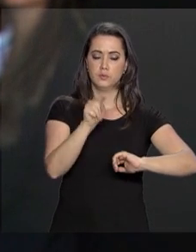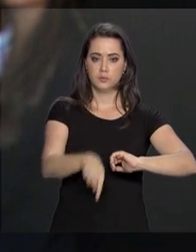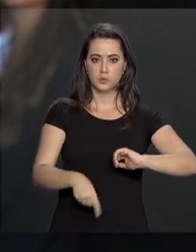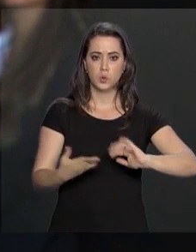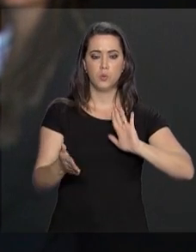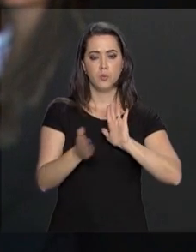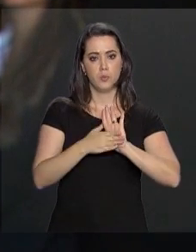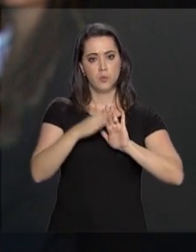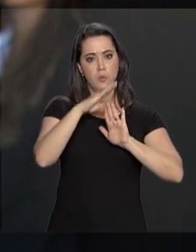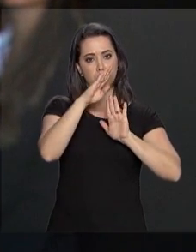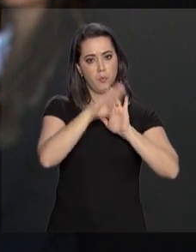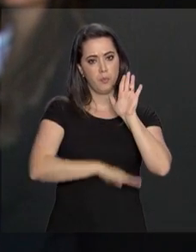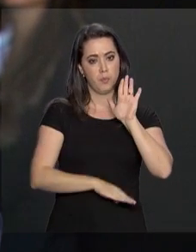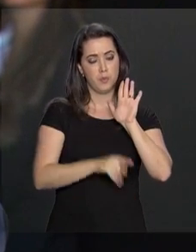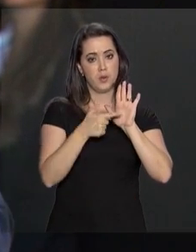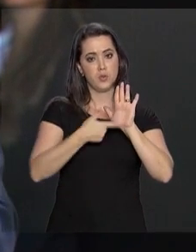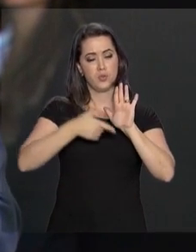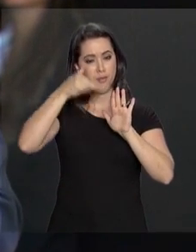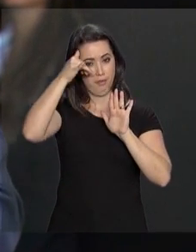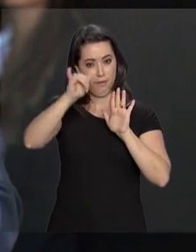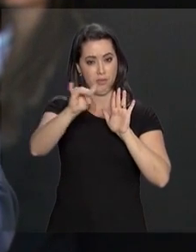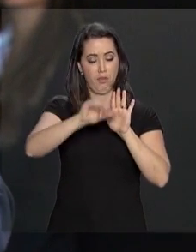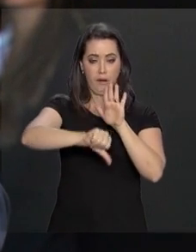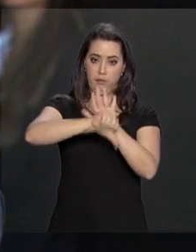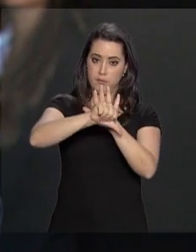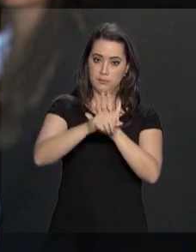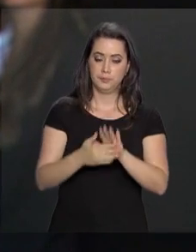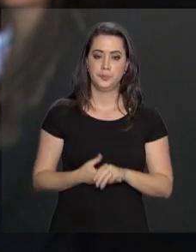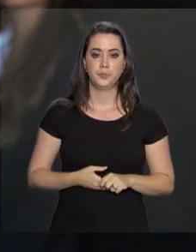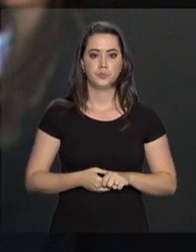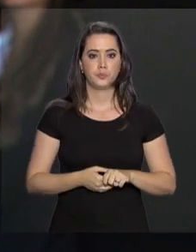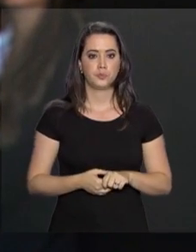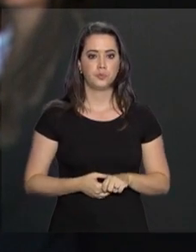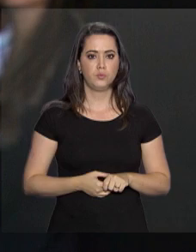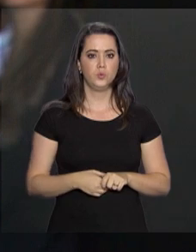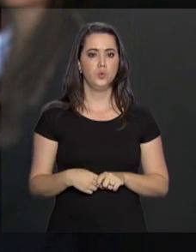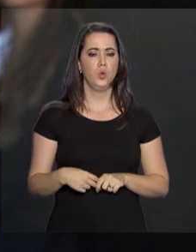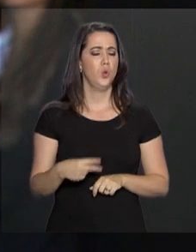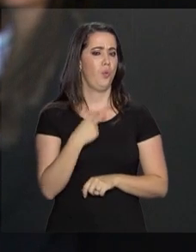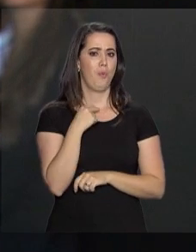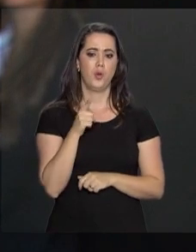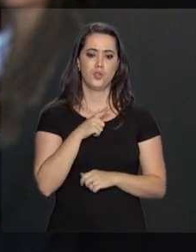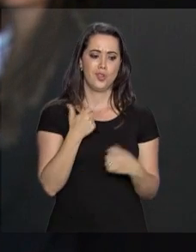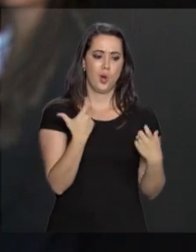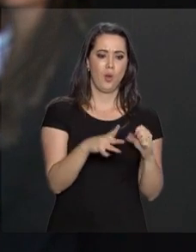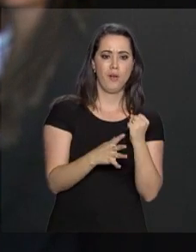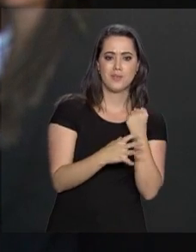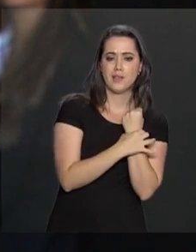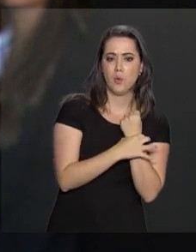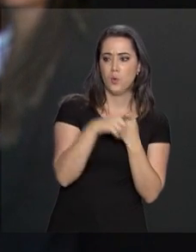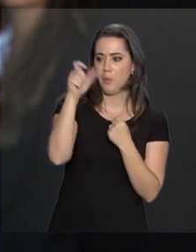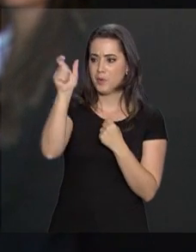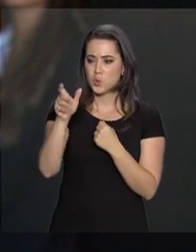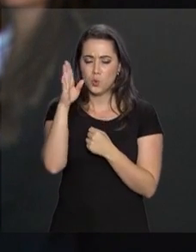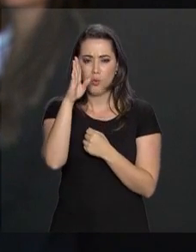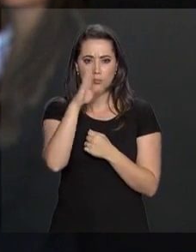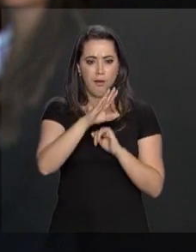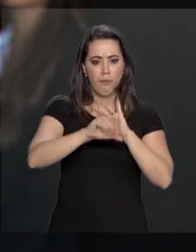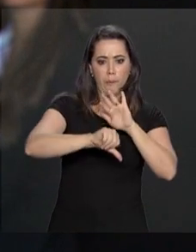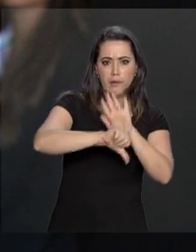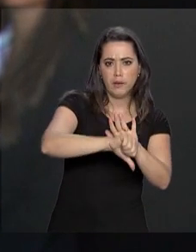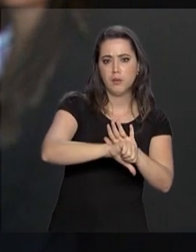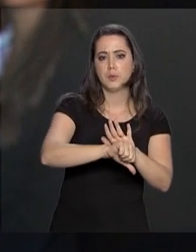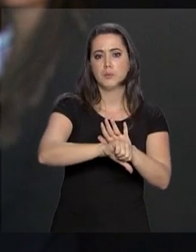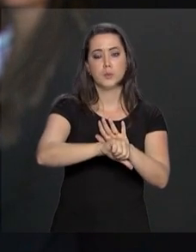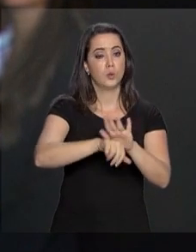um projeto de lei anticrime. Não deve haver portos seguros para criminosos e para o produto dos seus crimes.